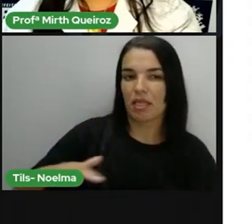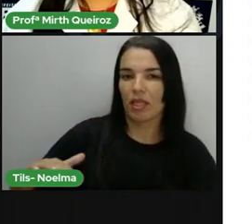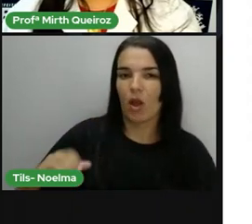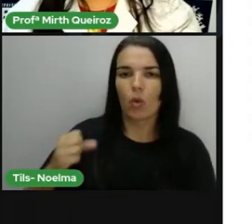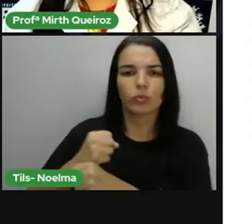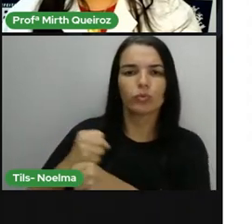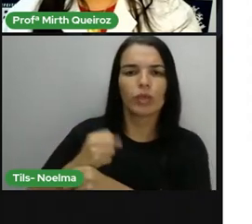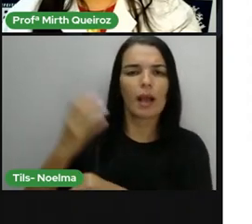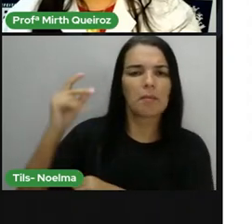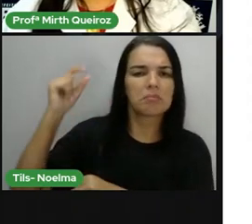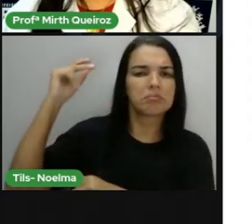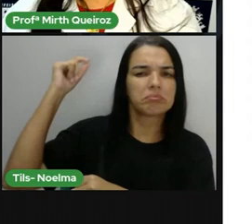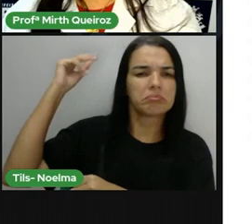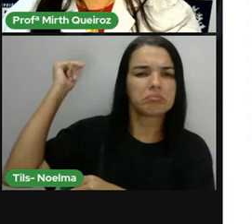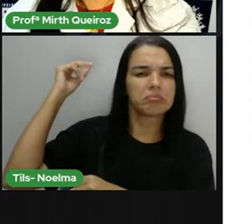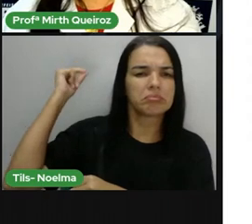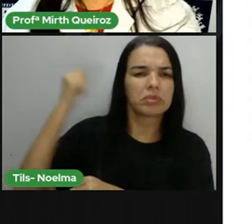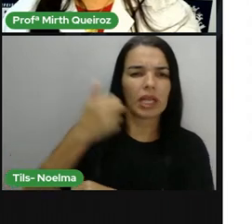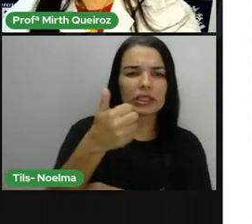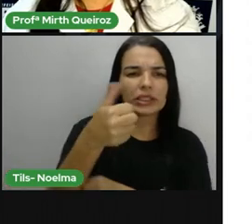metade do século XIX,